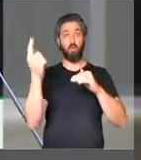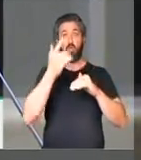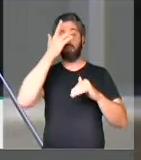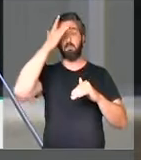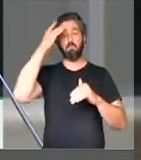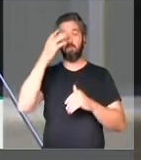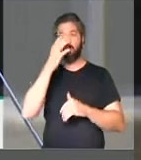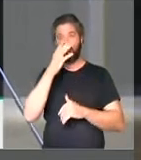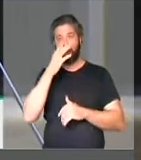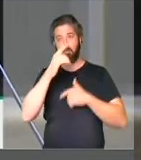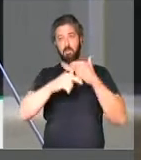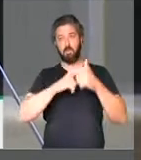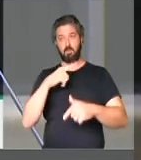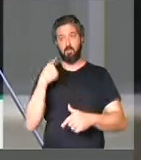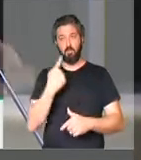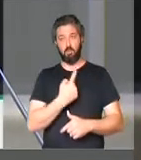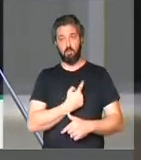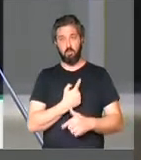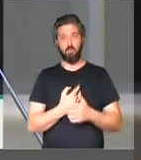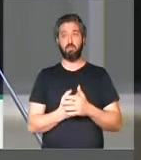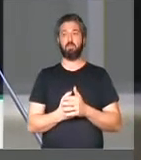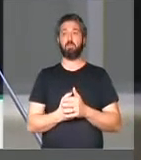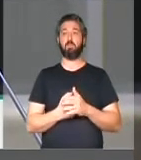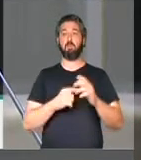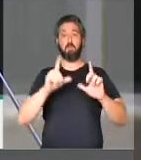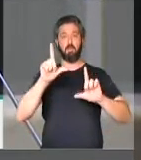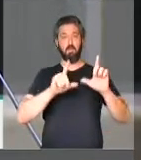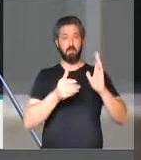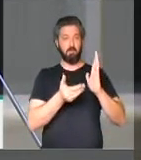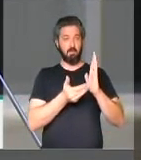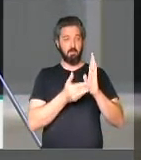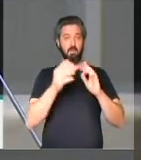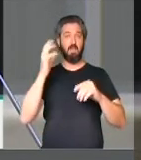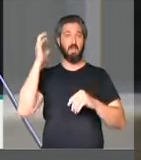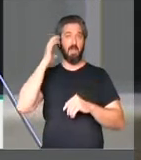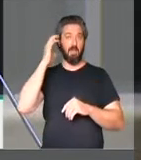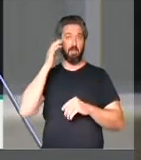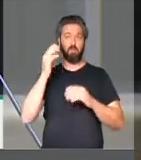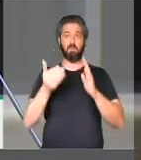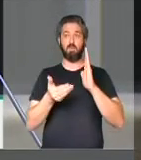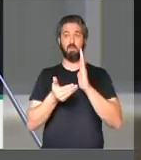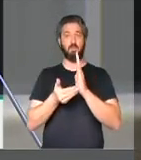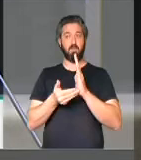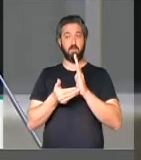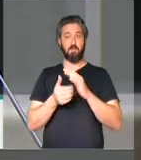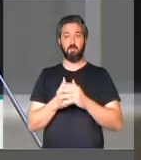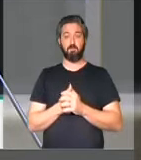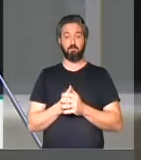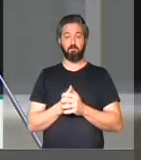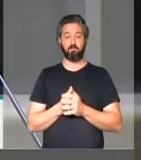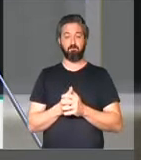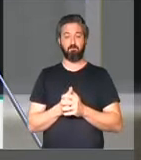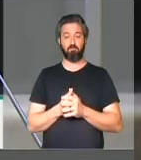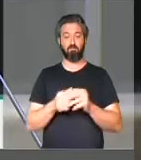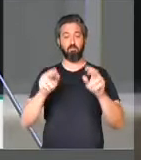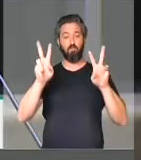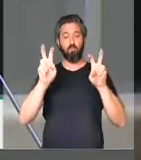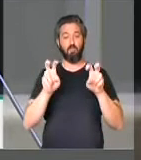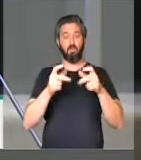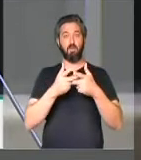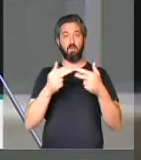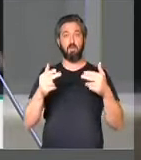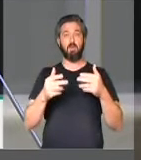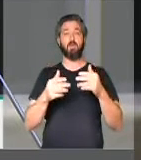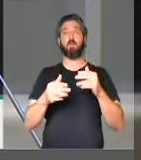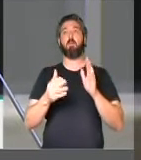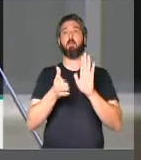acompanhado, nosso trabalho na TV e na Rádio Cama, sobre as medidas